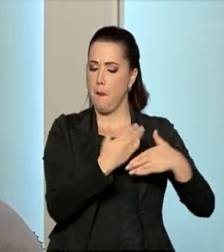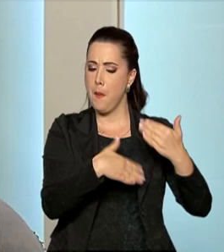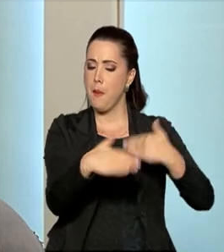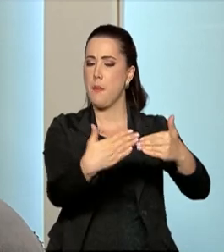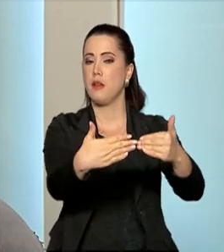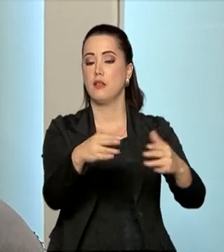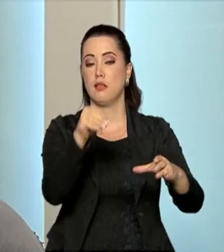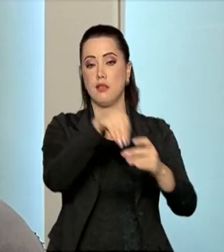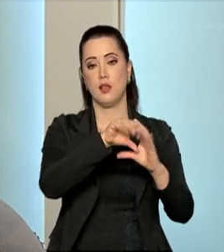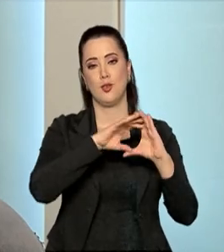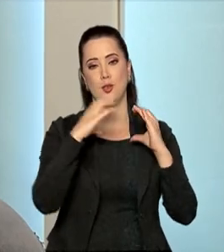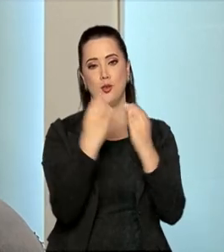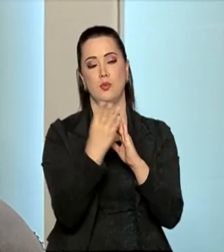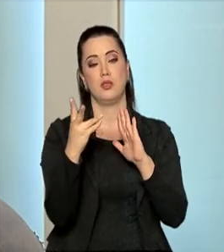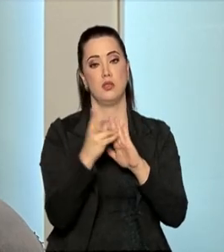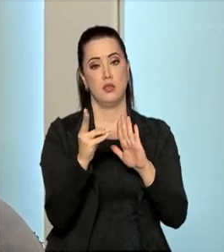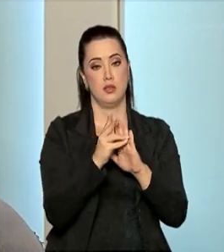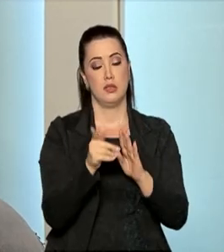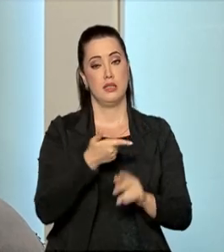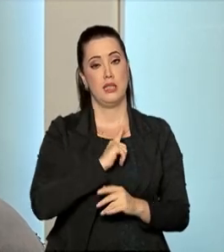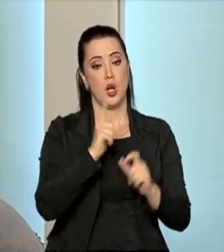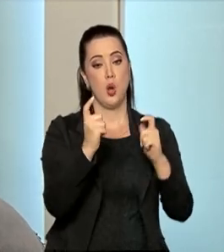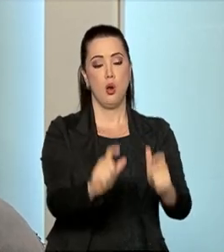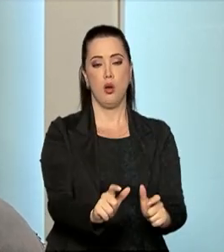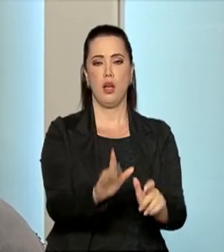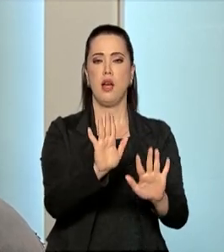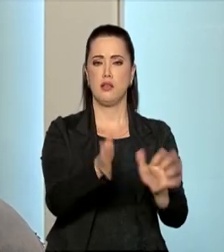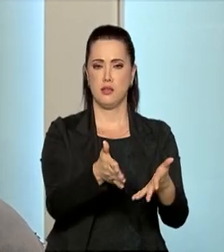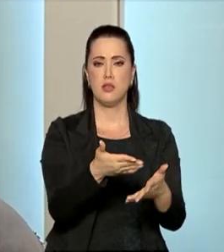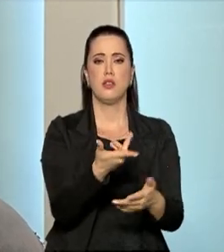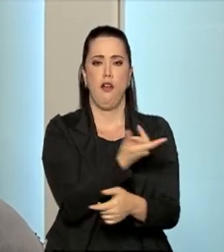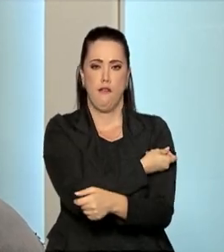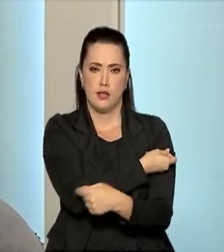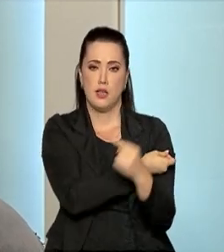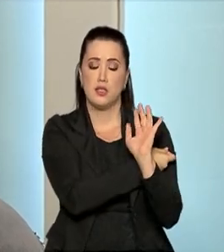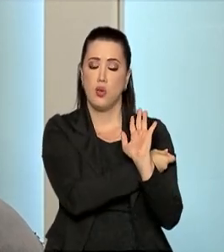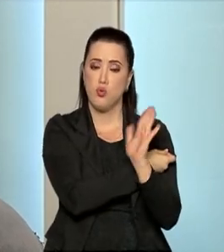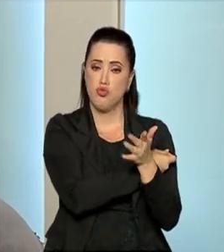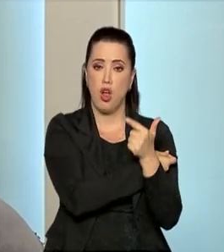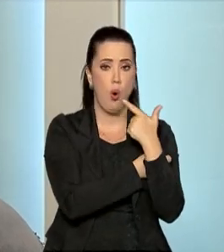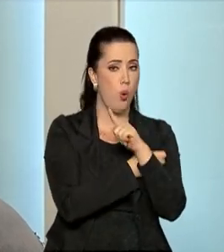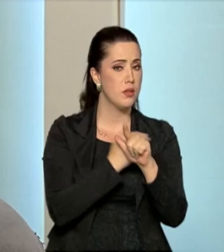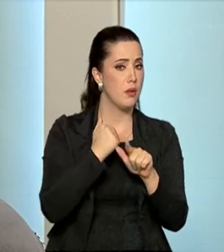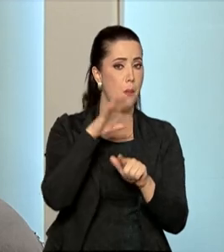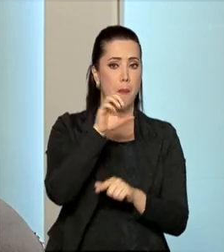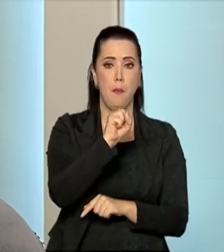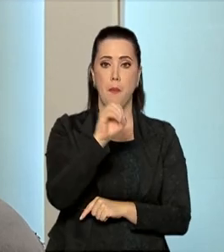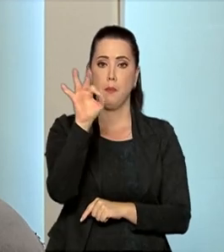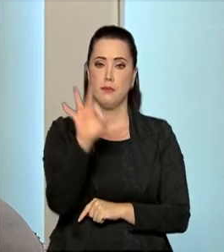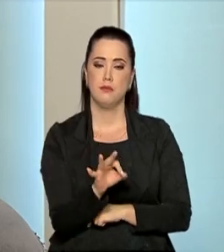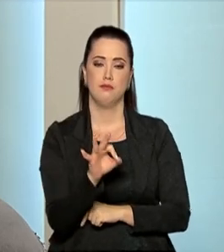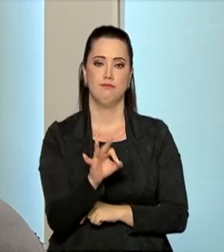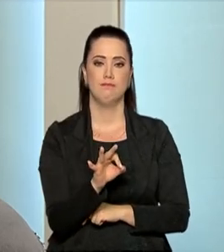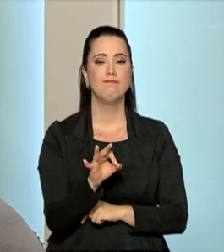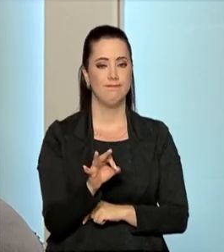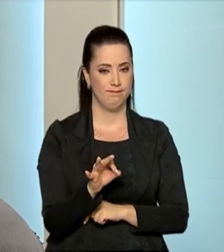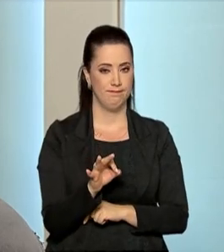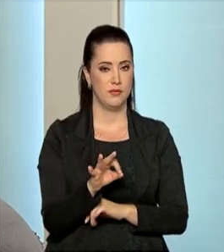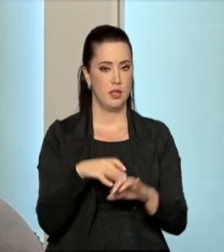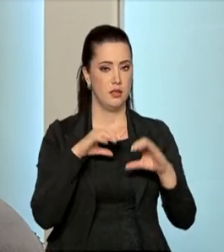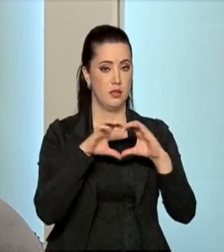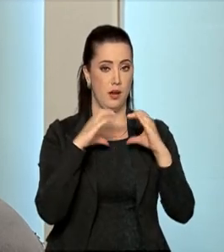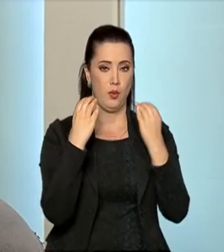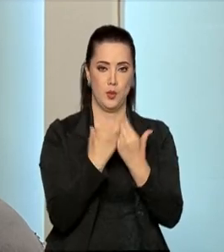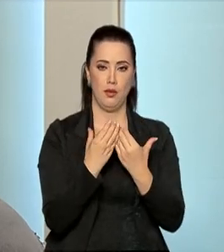largos nas terras indígenas. Há locais aí em que a vacinação já alcançou mais de 80% das